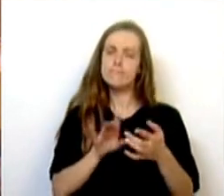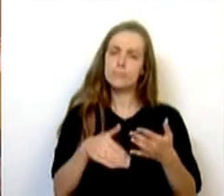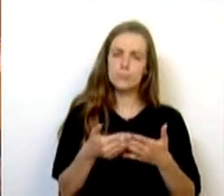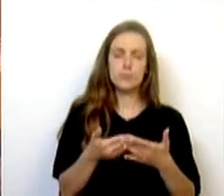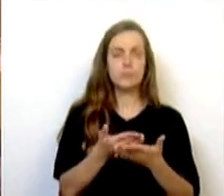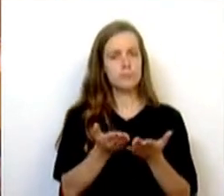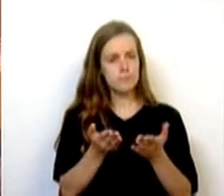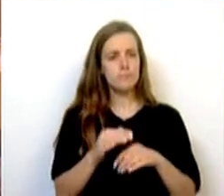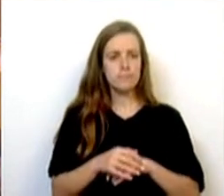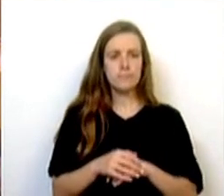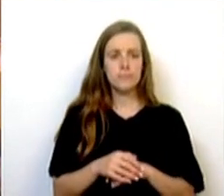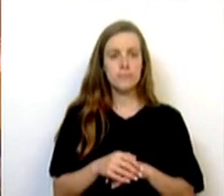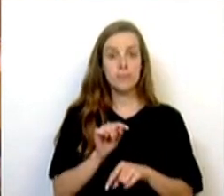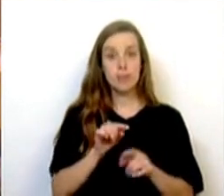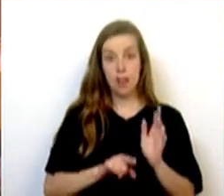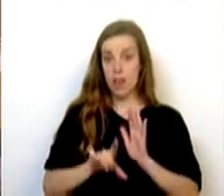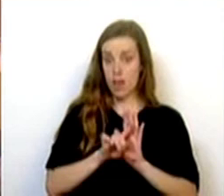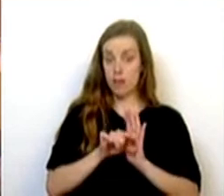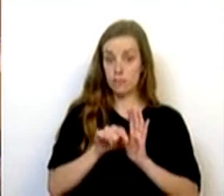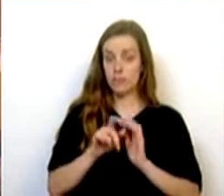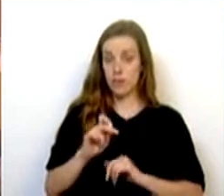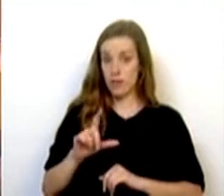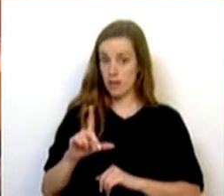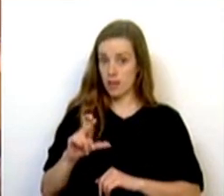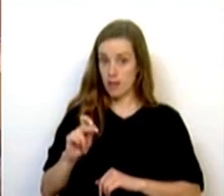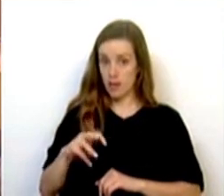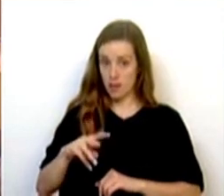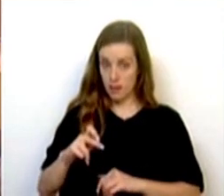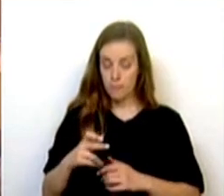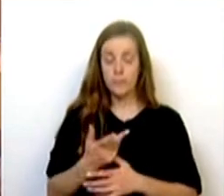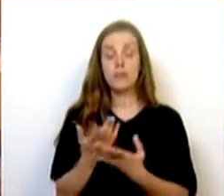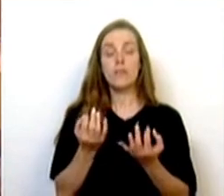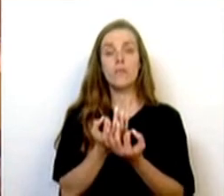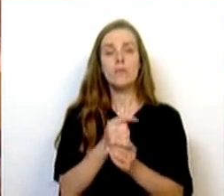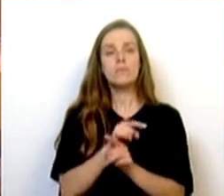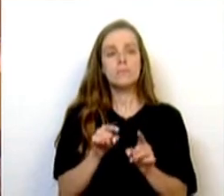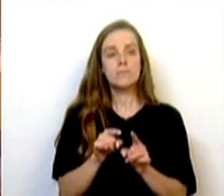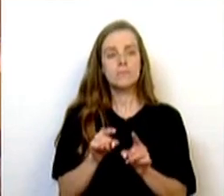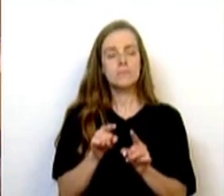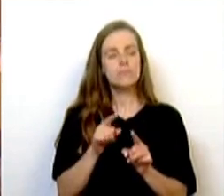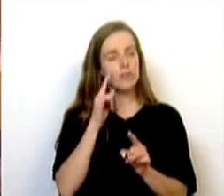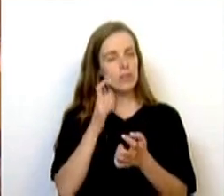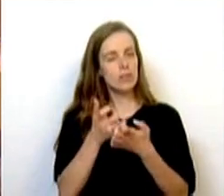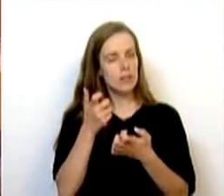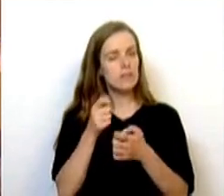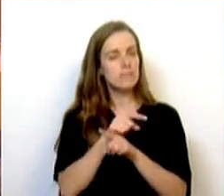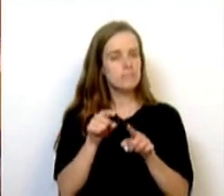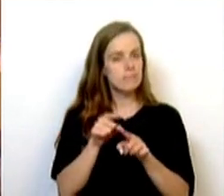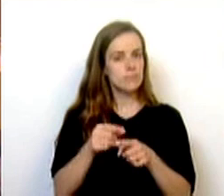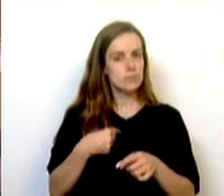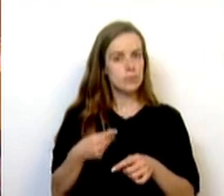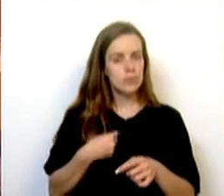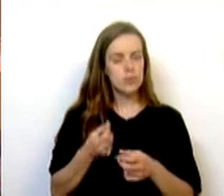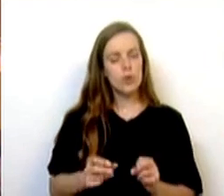proposta de lei que vem da AL-RAM manifesta, efetivamente, uma preocupação com as dificuldades na obtenção e